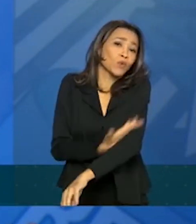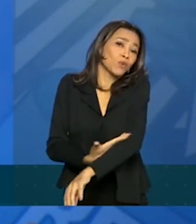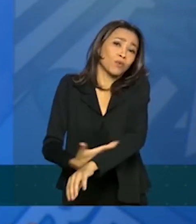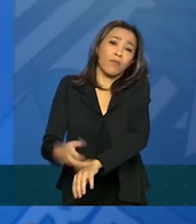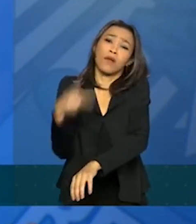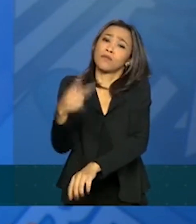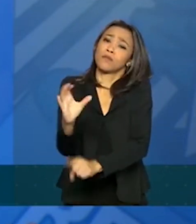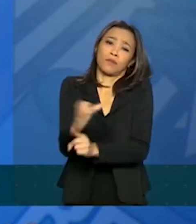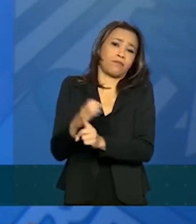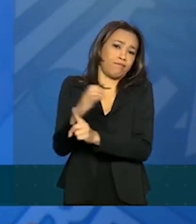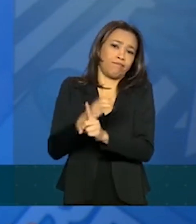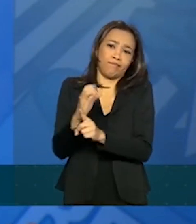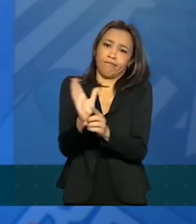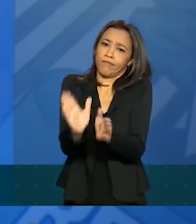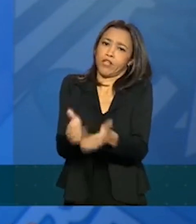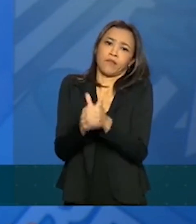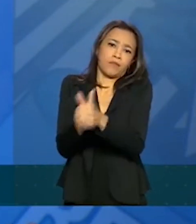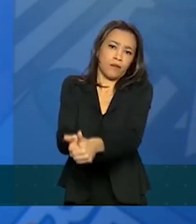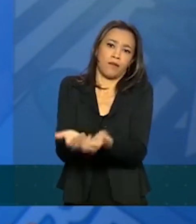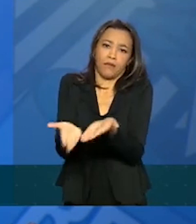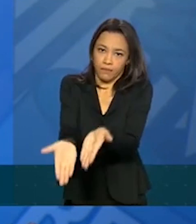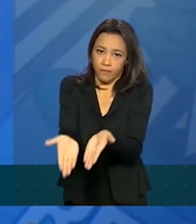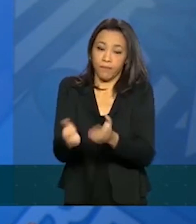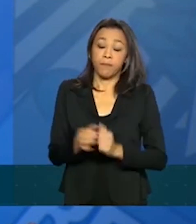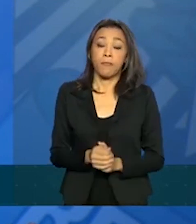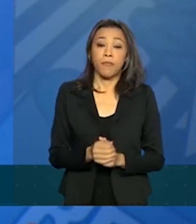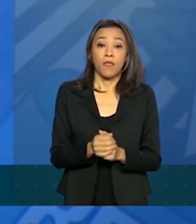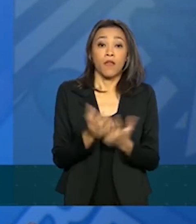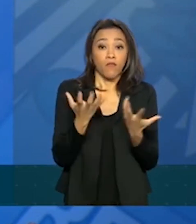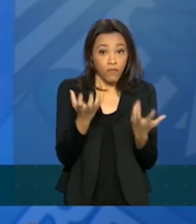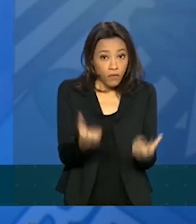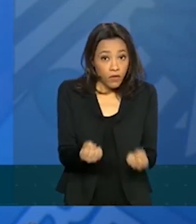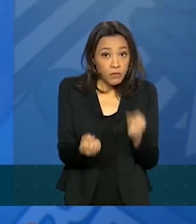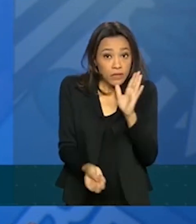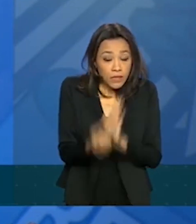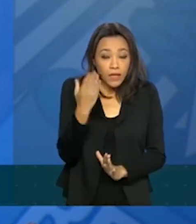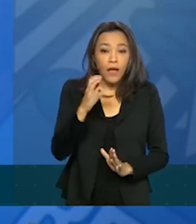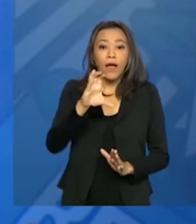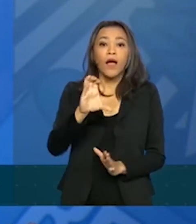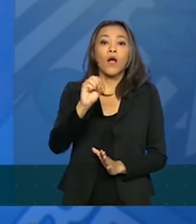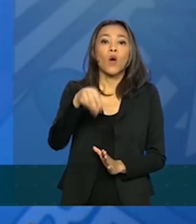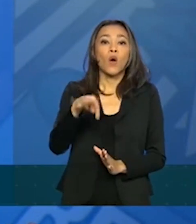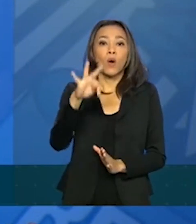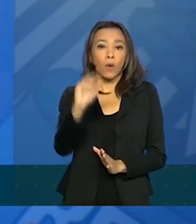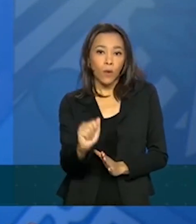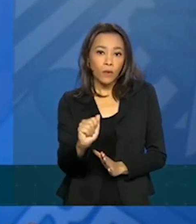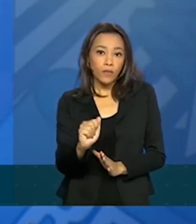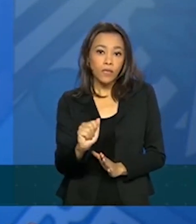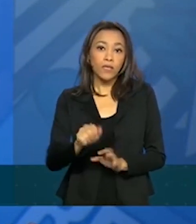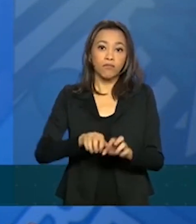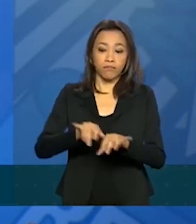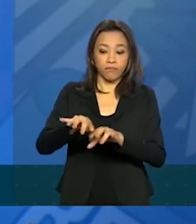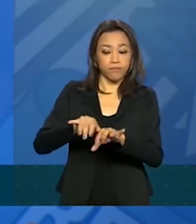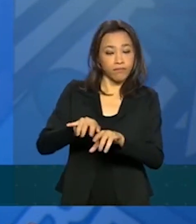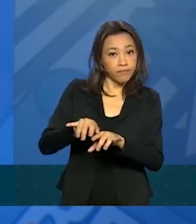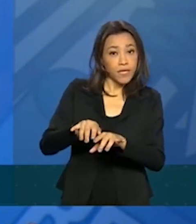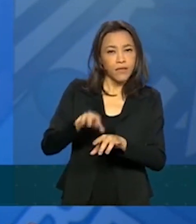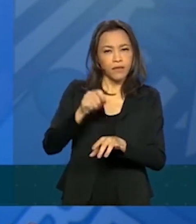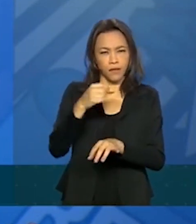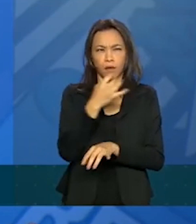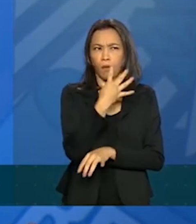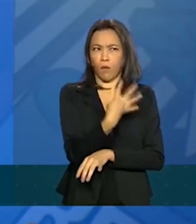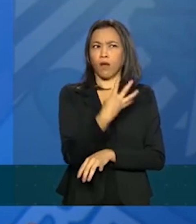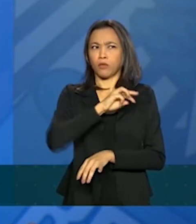com seus recebimentos. Nós iremos criar contas digitais, porque ao redor de 4 milhões tem